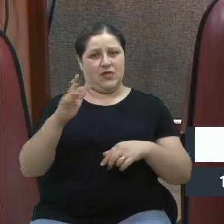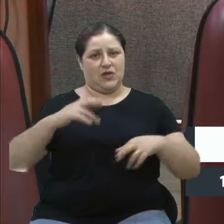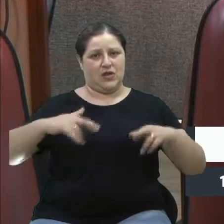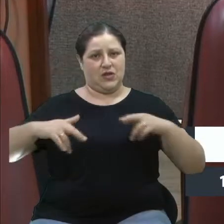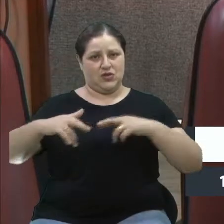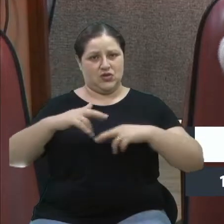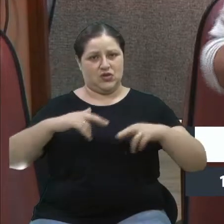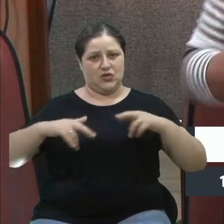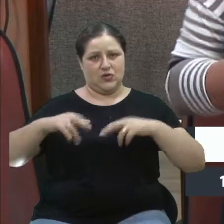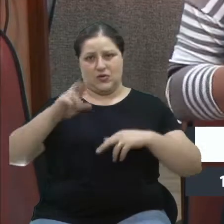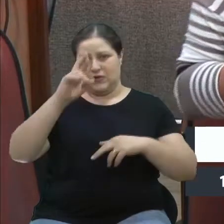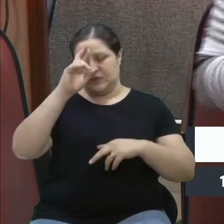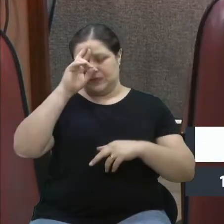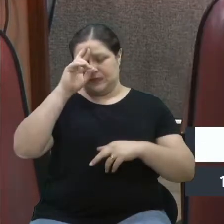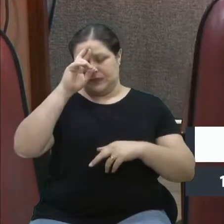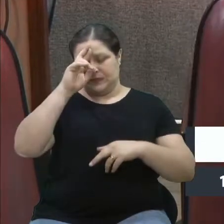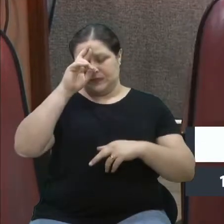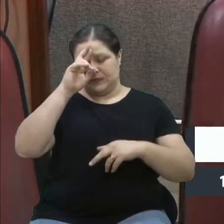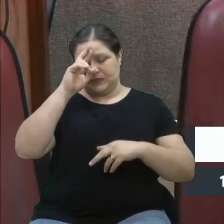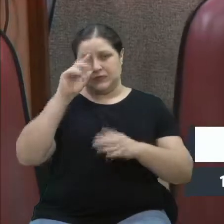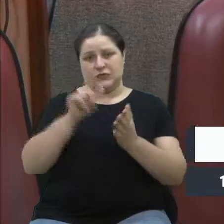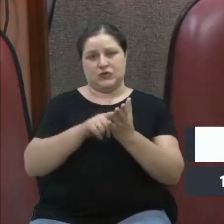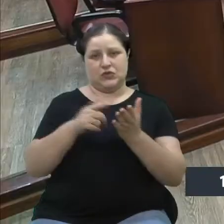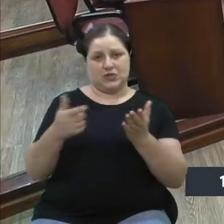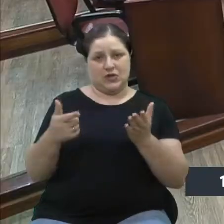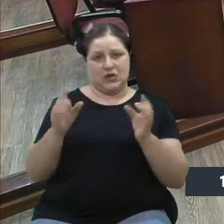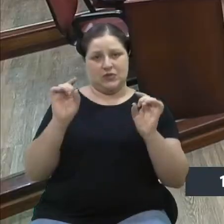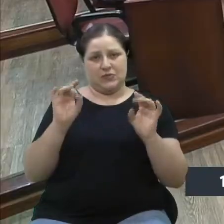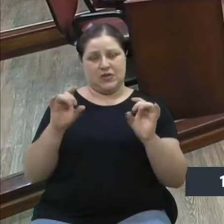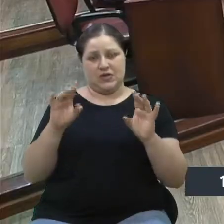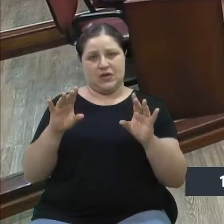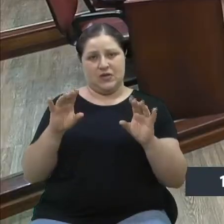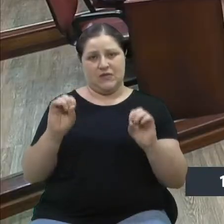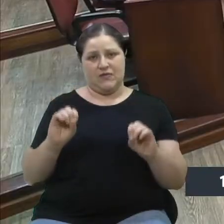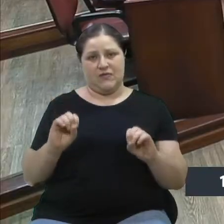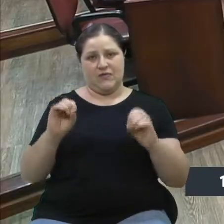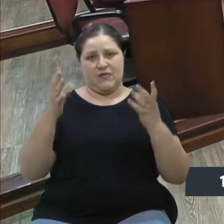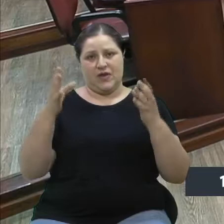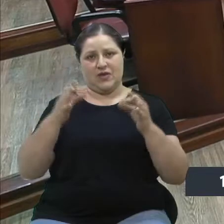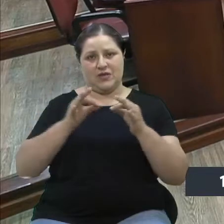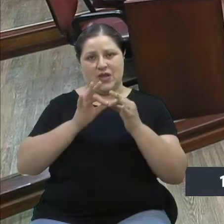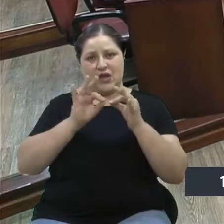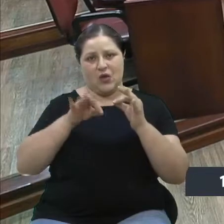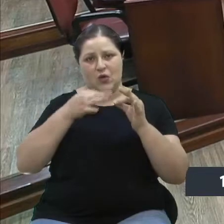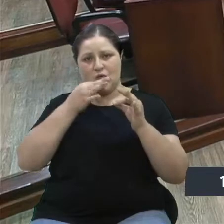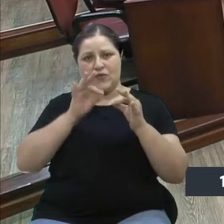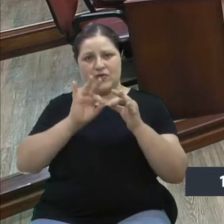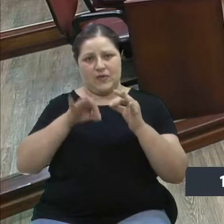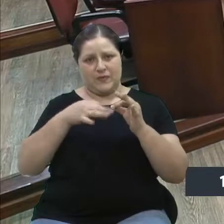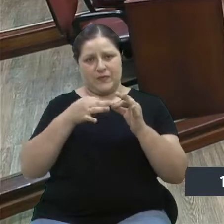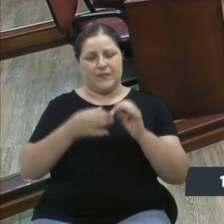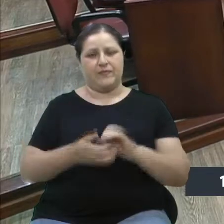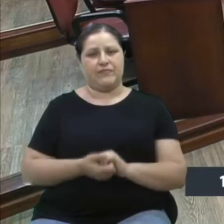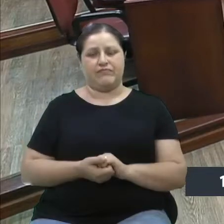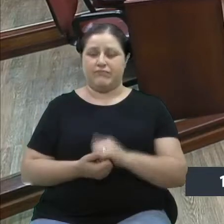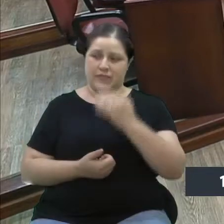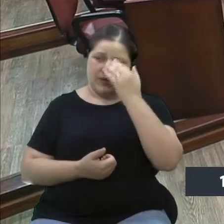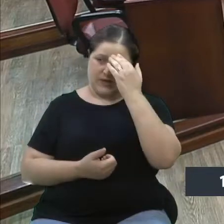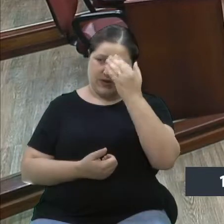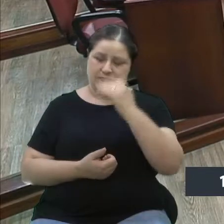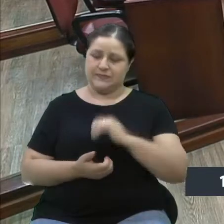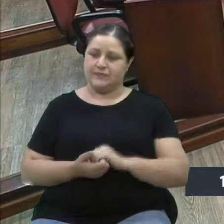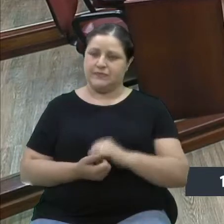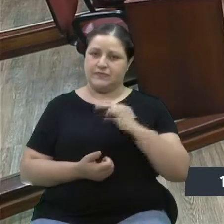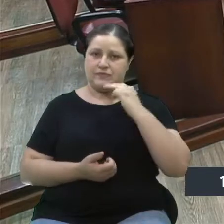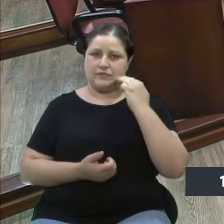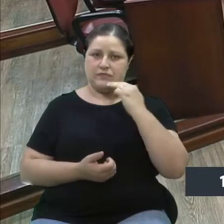no Jornal do Almoço Especial da Festa da Uva. O seu a parte, vereador. Obrigado pela parte, vereadora Marisol. Dizer